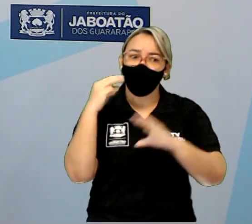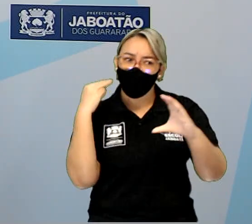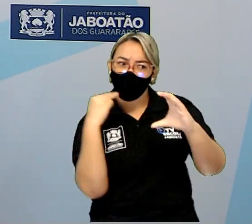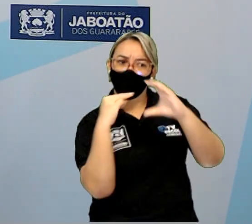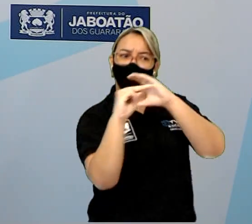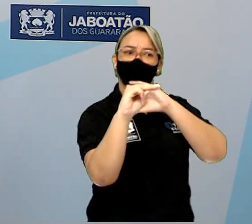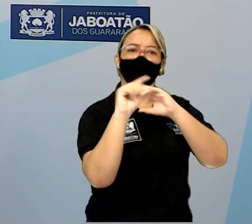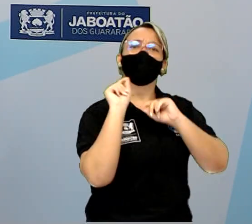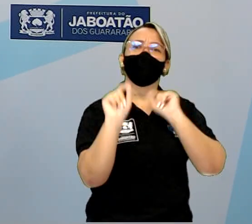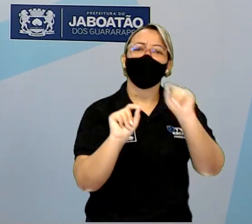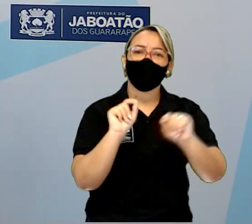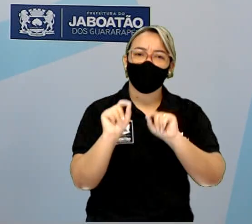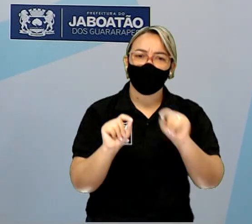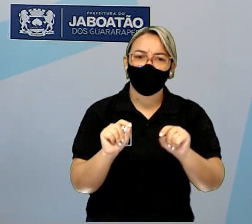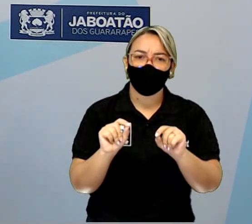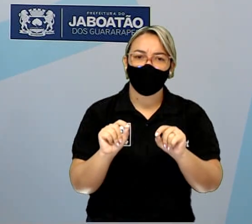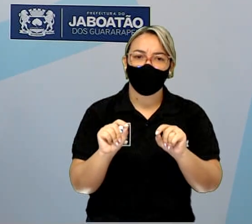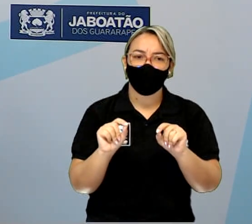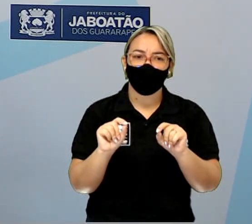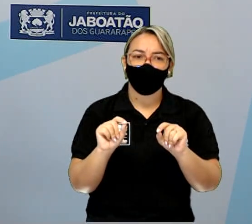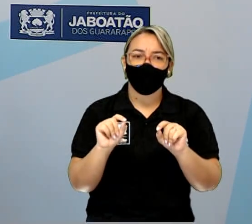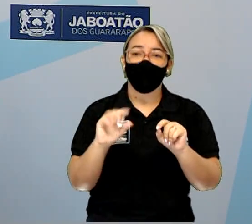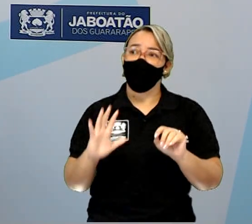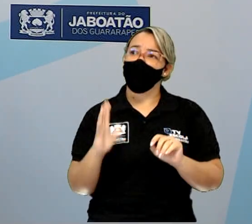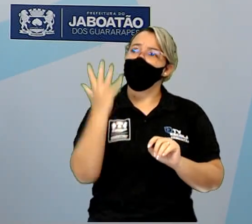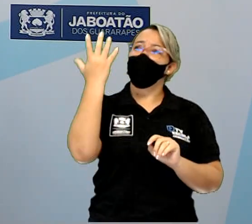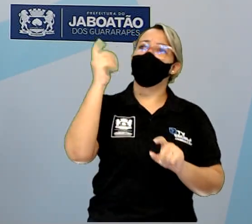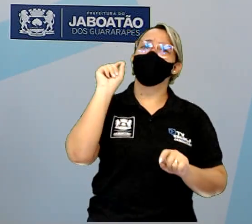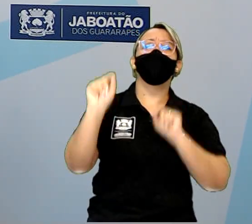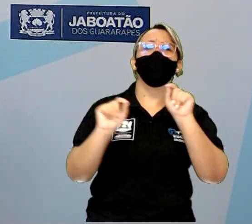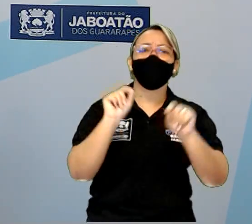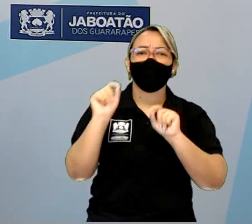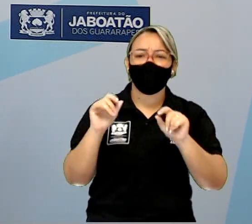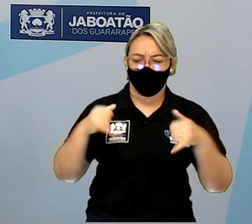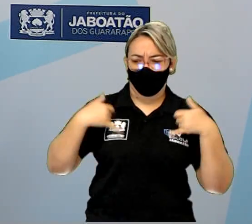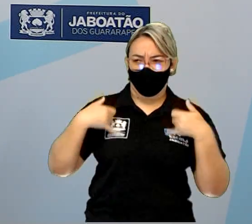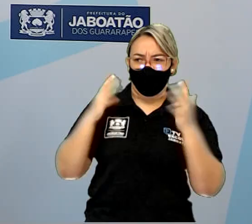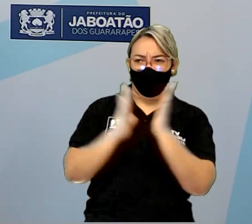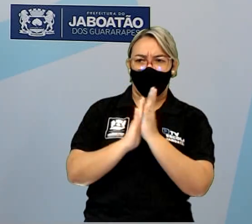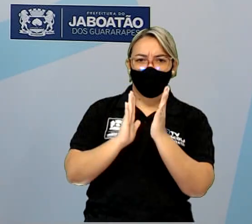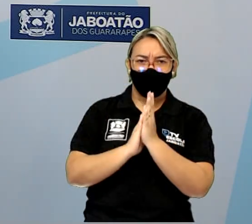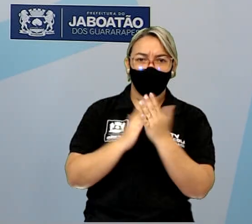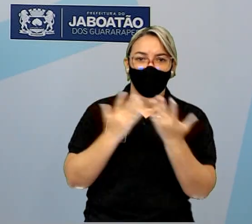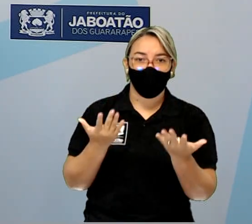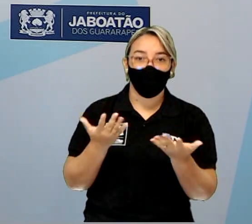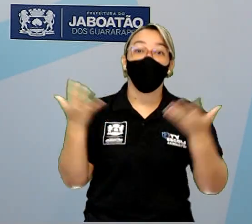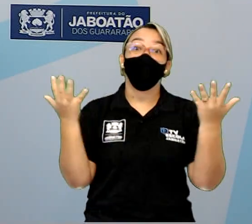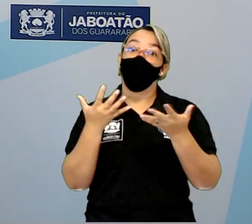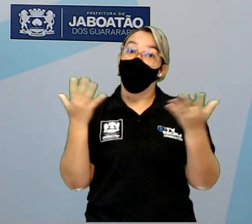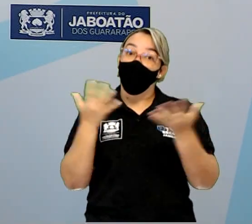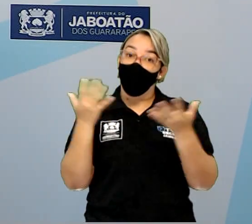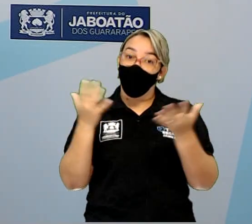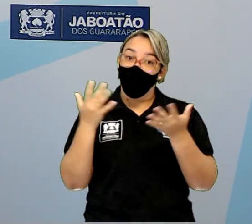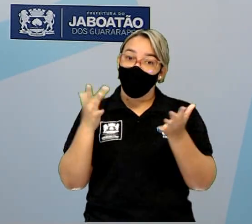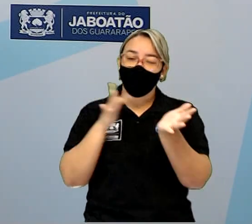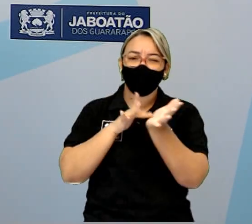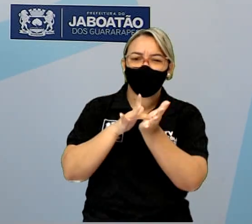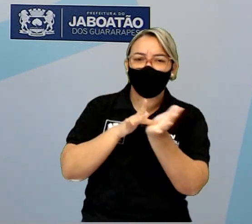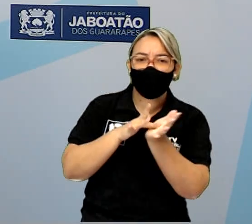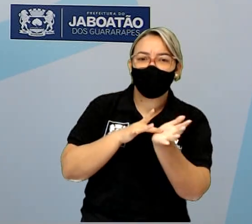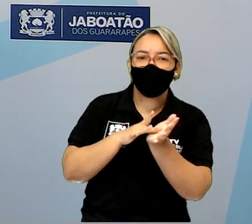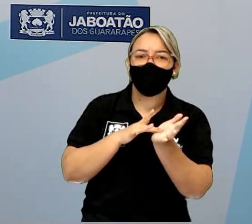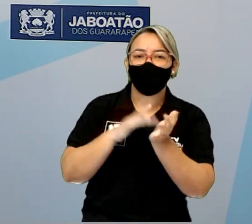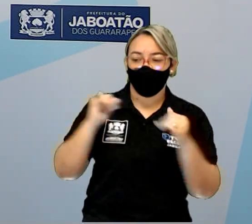destinatário. Qual é o evento, se é um aniversário. Então, nós vamos agora simular essa festa de